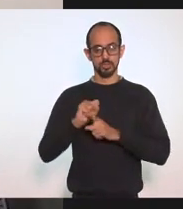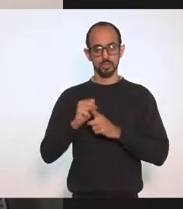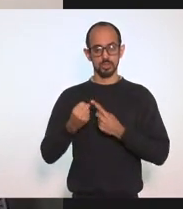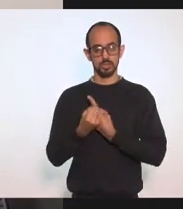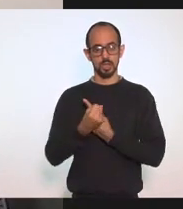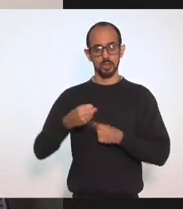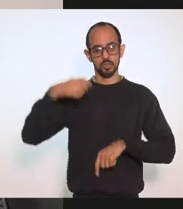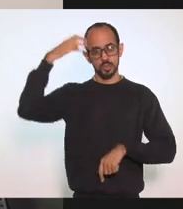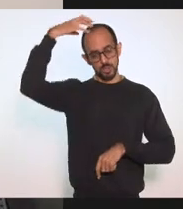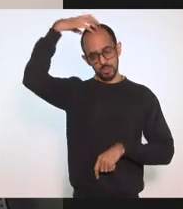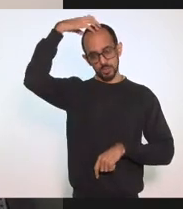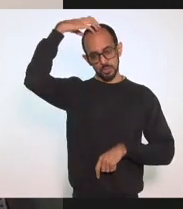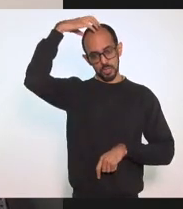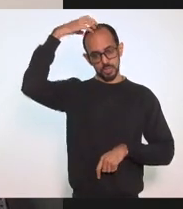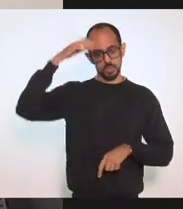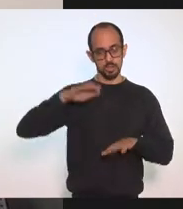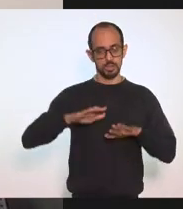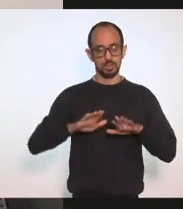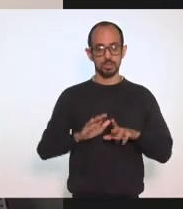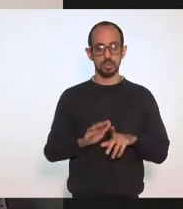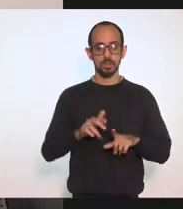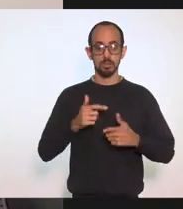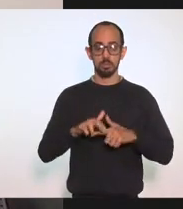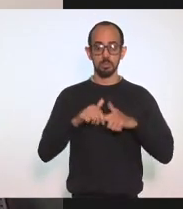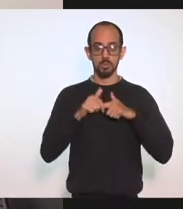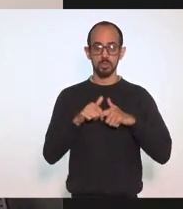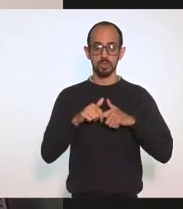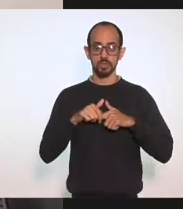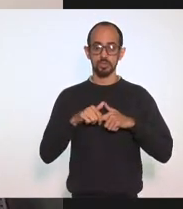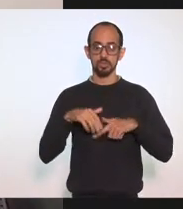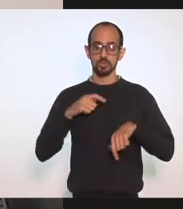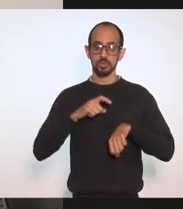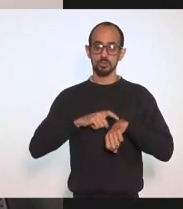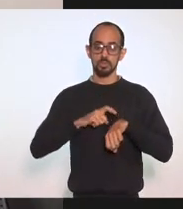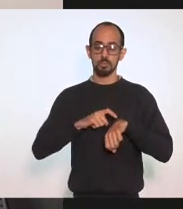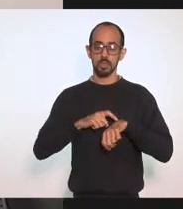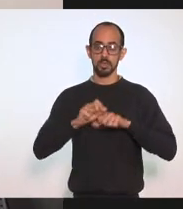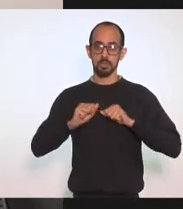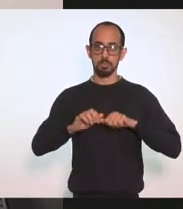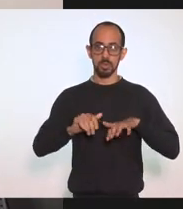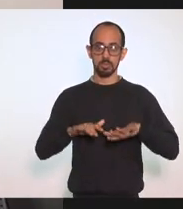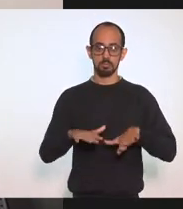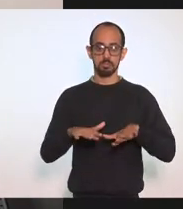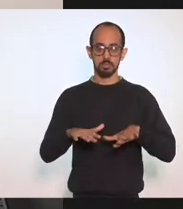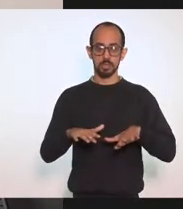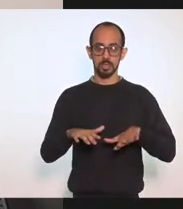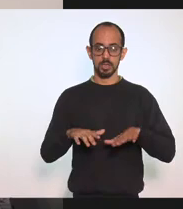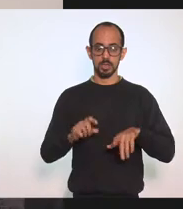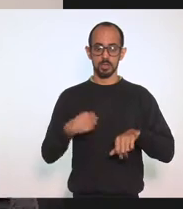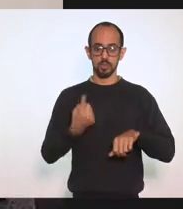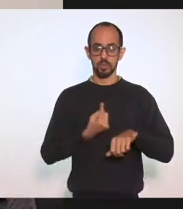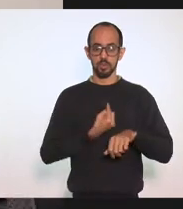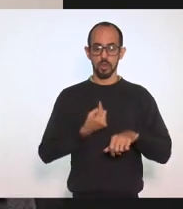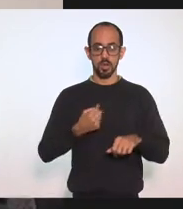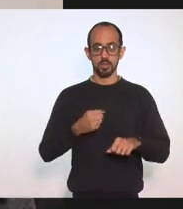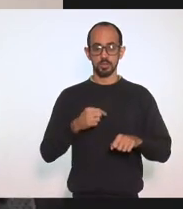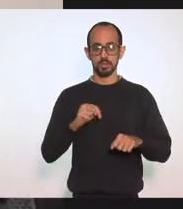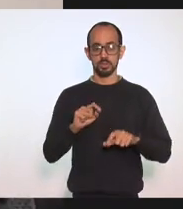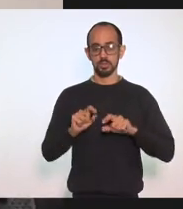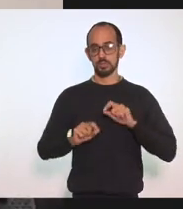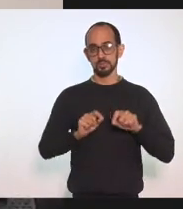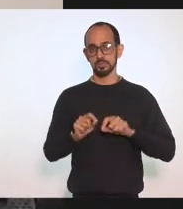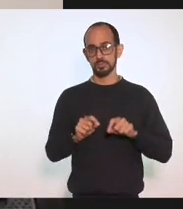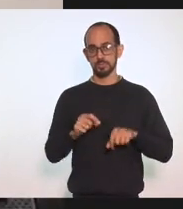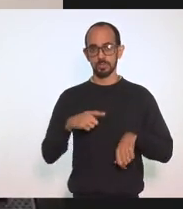Angra Dos Reis E Justamente No período Da pandemia Onde nós Pegamos Um Um